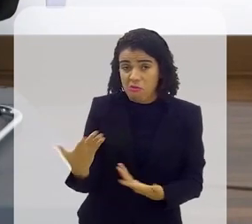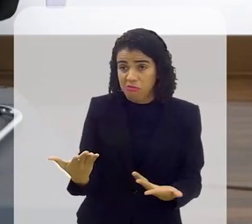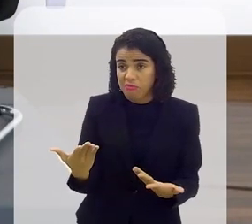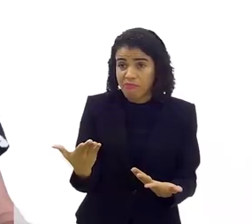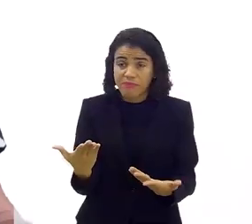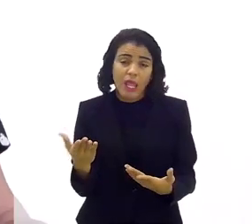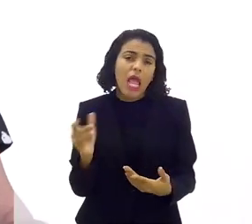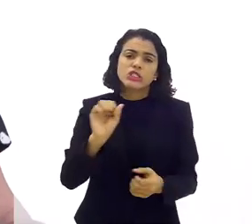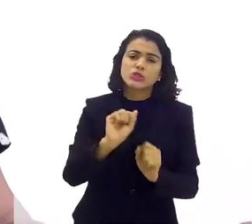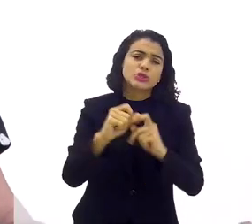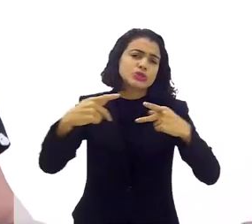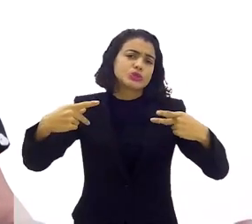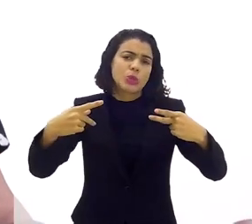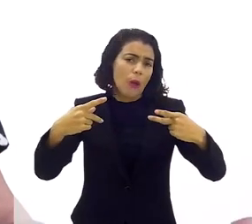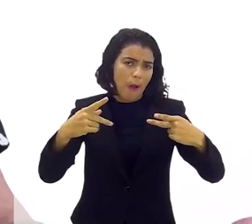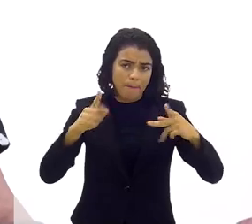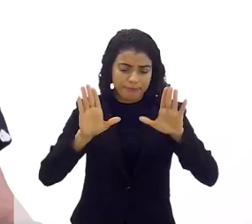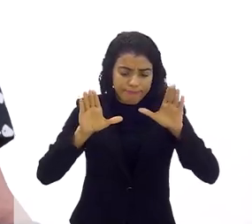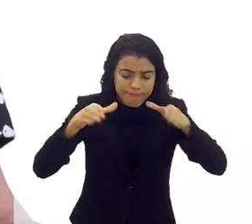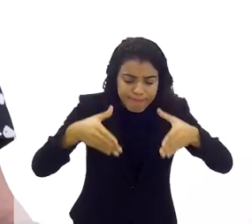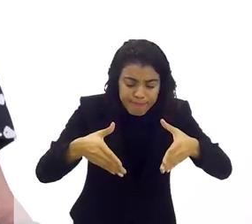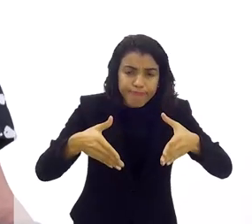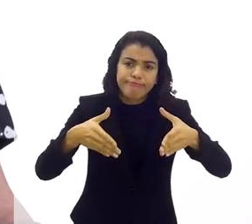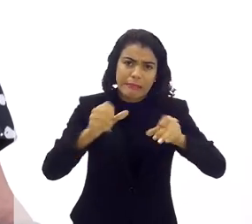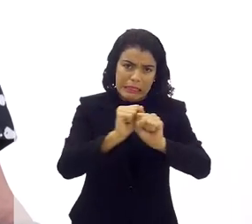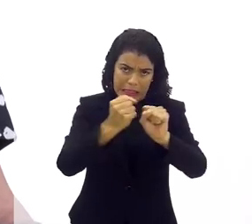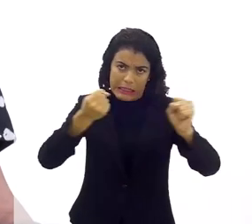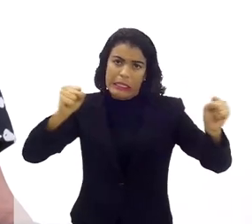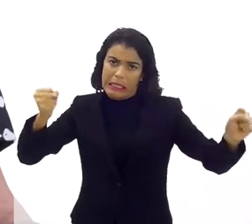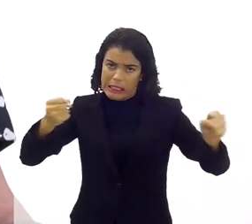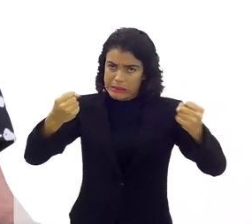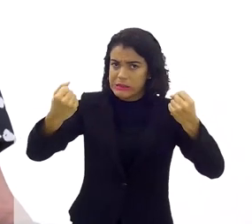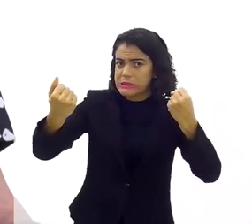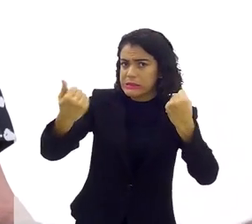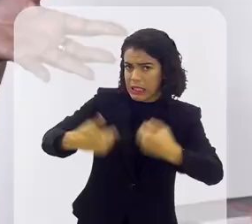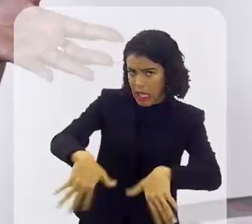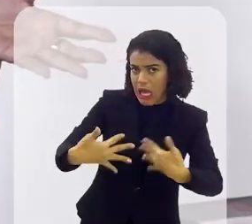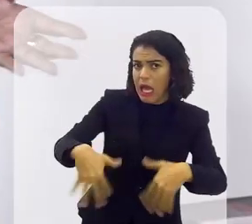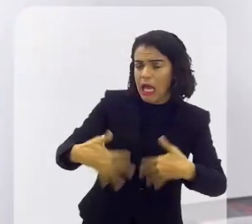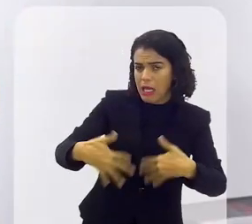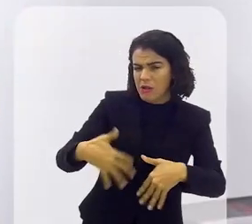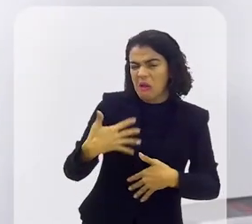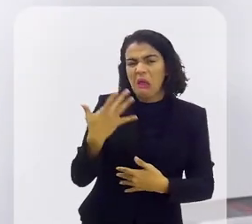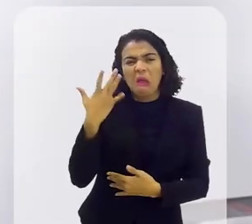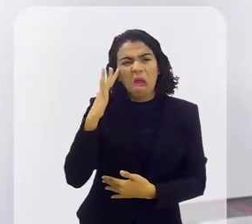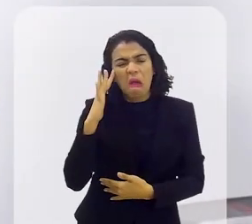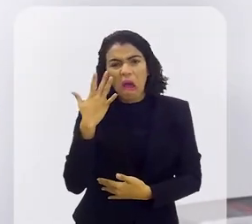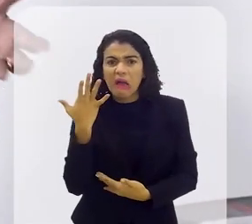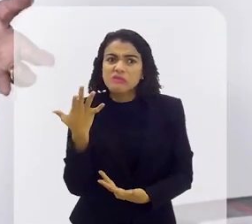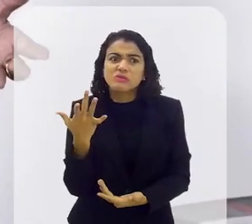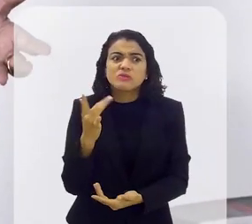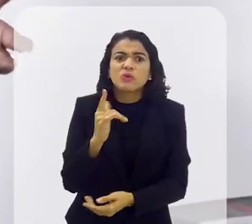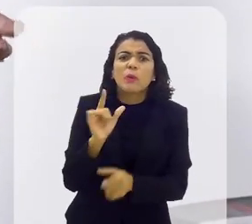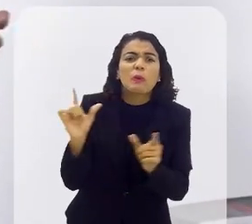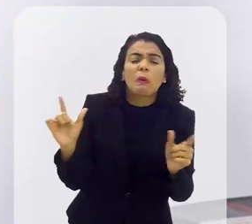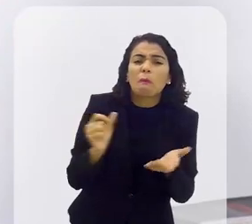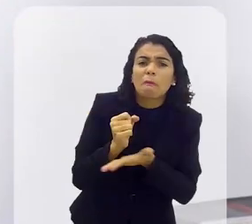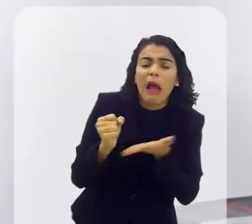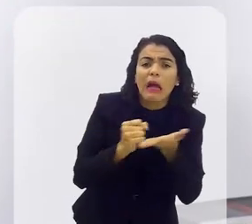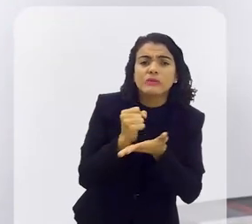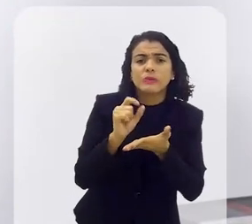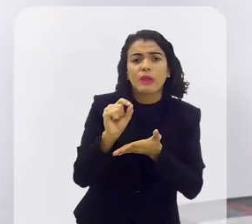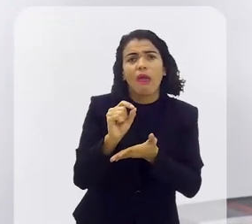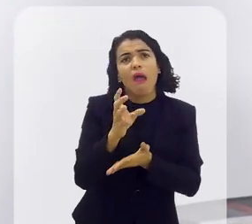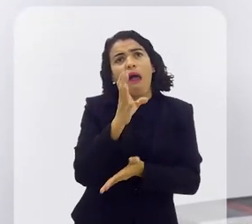é cinema de shoppings é eram cinemas grandes caros eu acho que o mínimo que você poderia ter